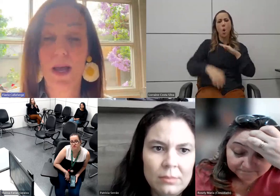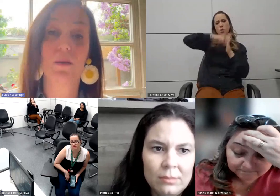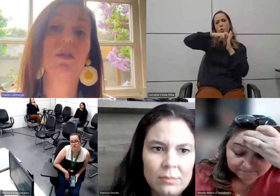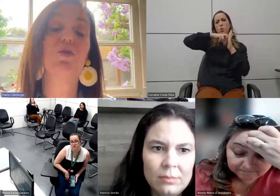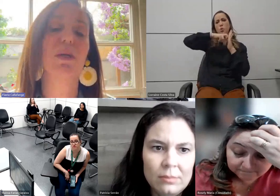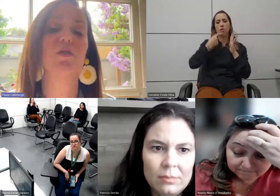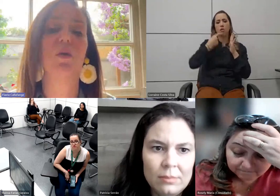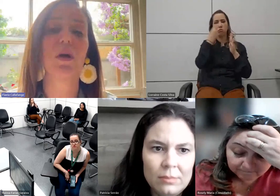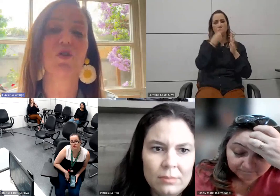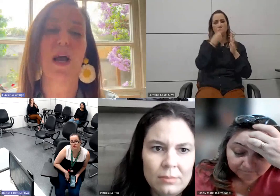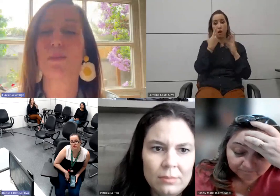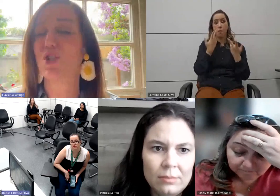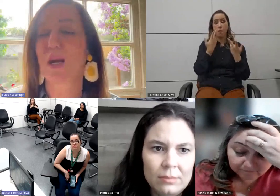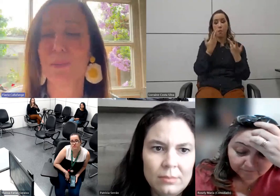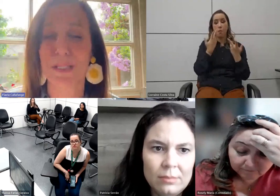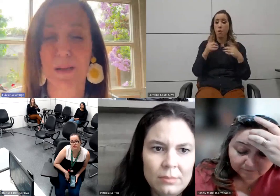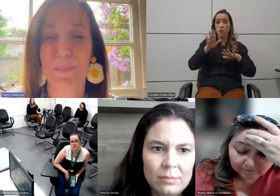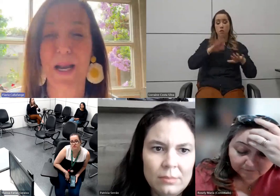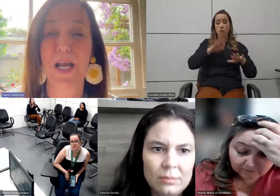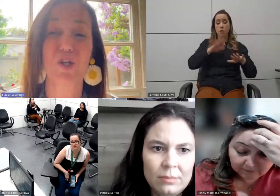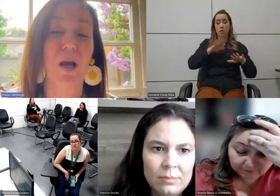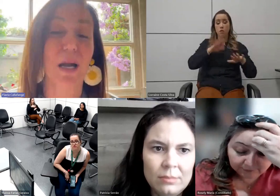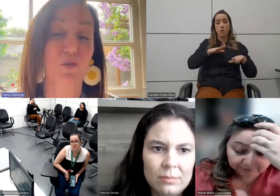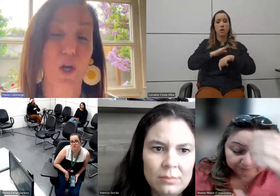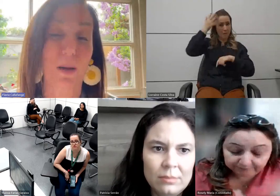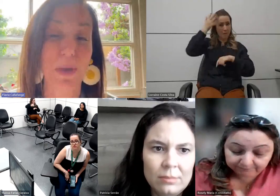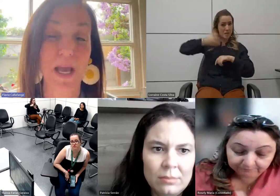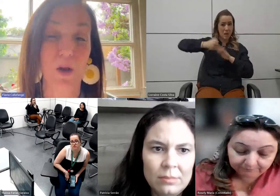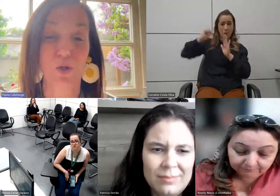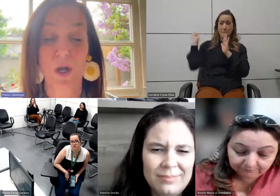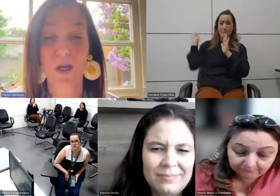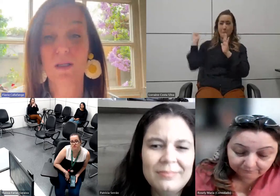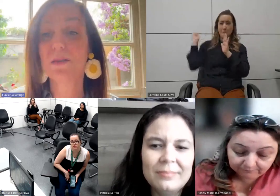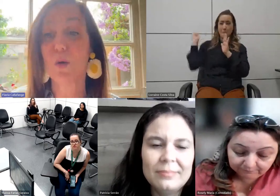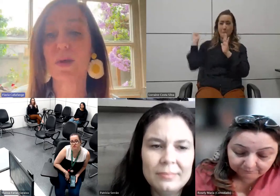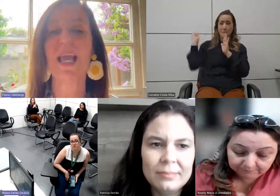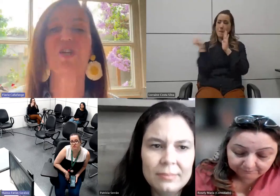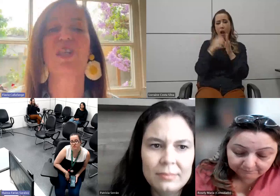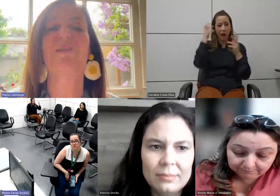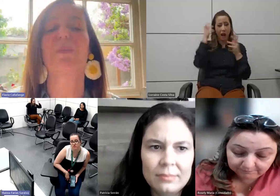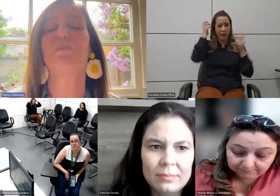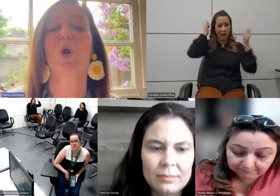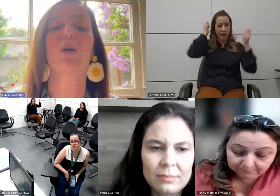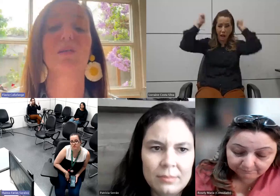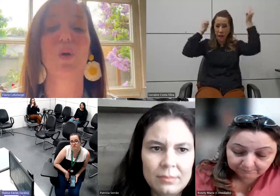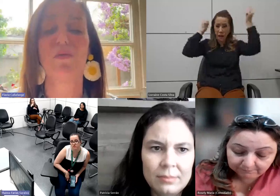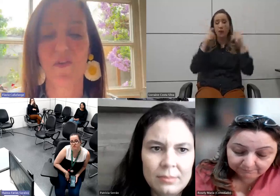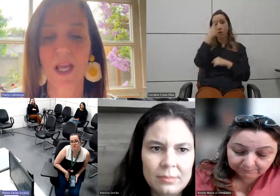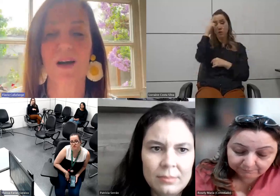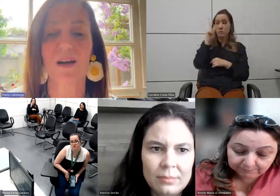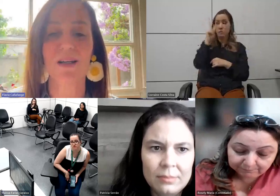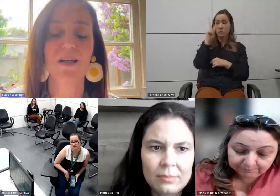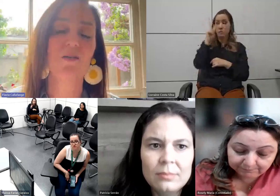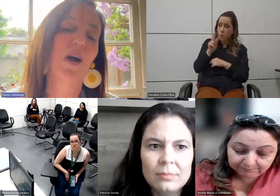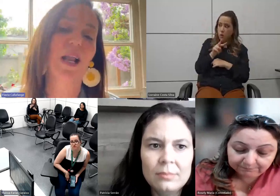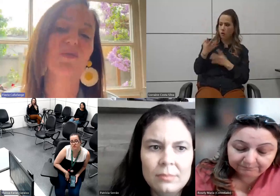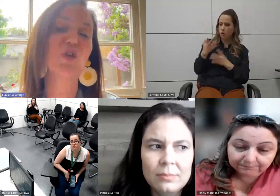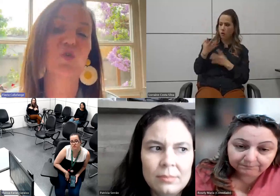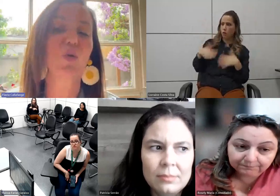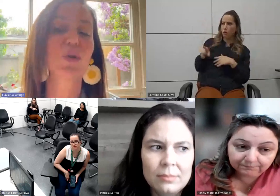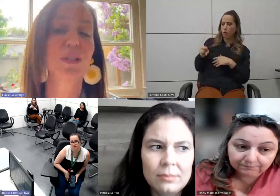Então, eram situações que ela batia a cabeça na parede, ela arrancava os cabelos. Então, quem estava próximo e via,